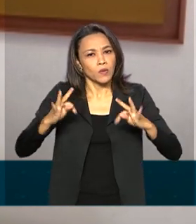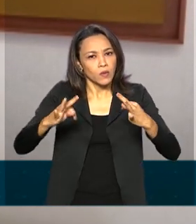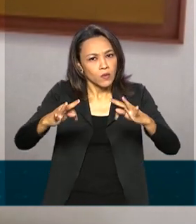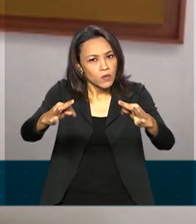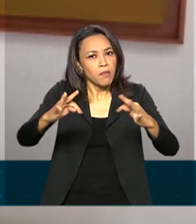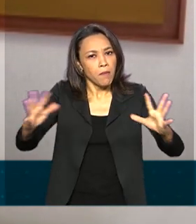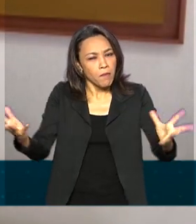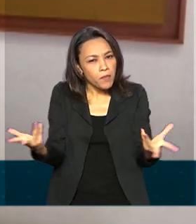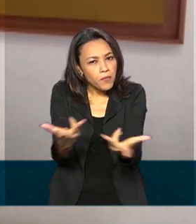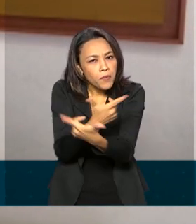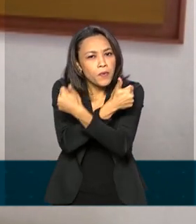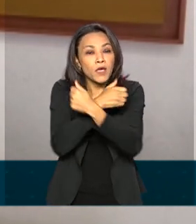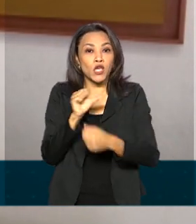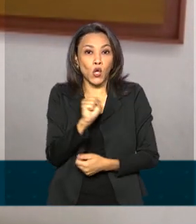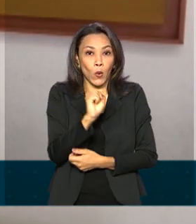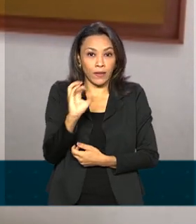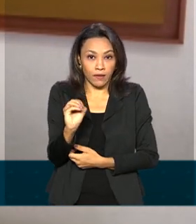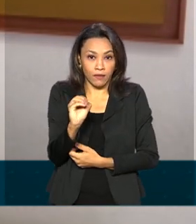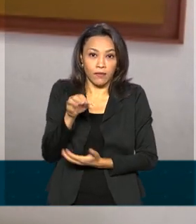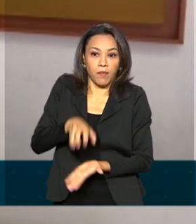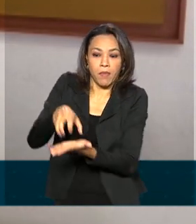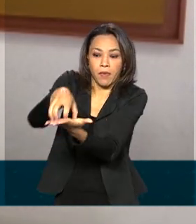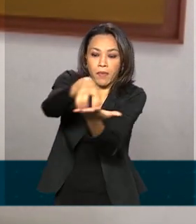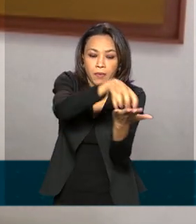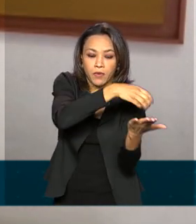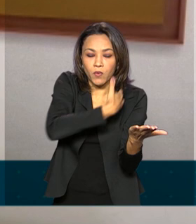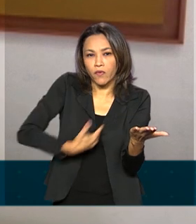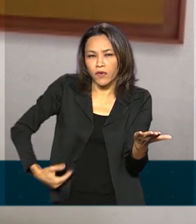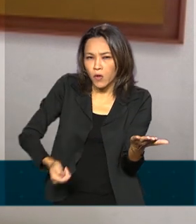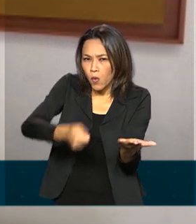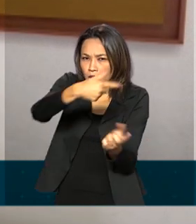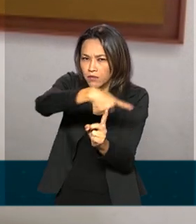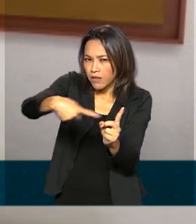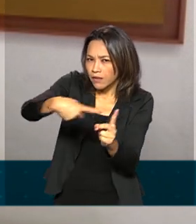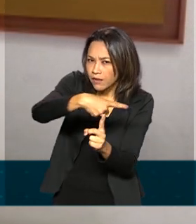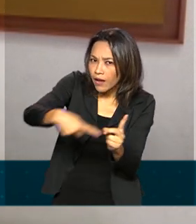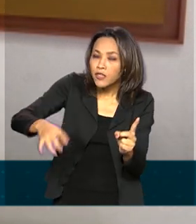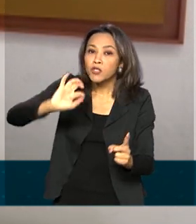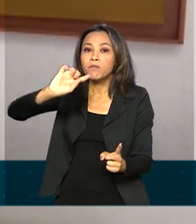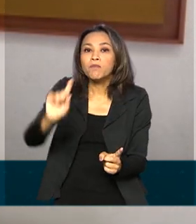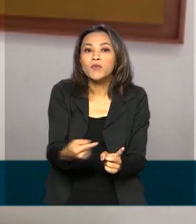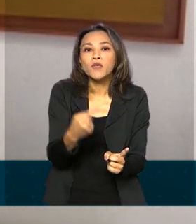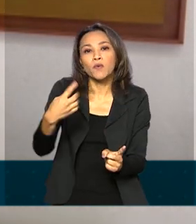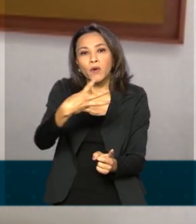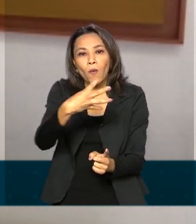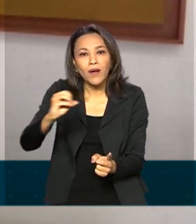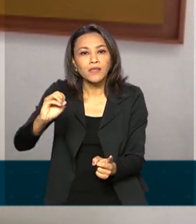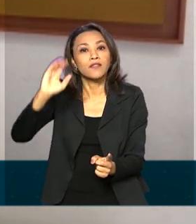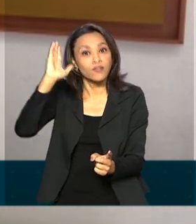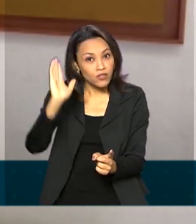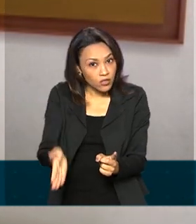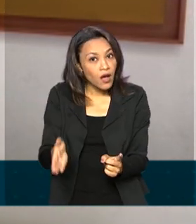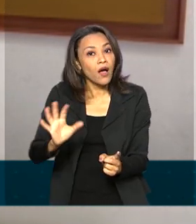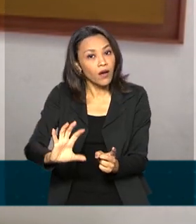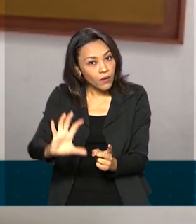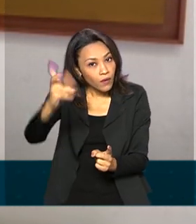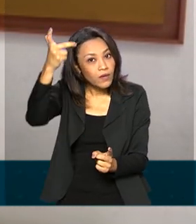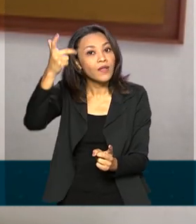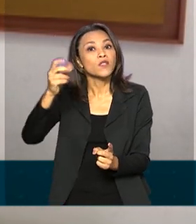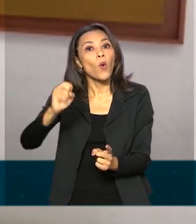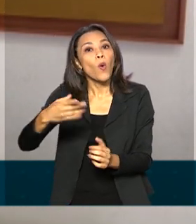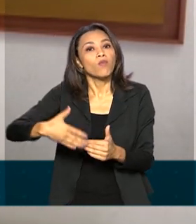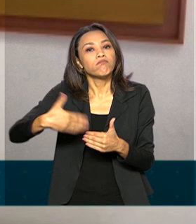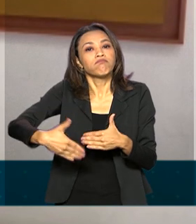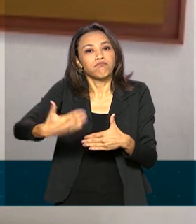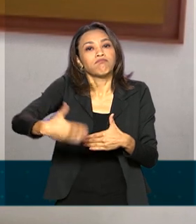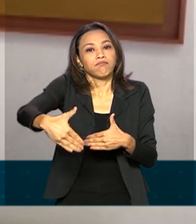órgãos da administração pública. Quase metade delas, 1.400, já foram executadas ou estão em